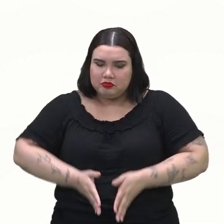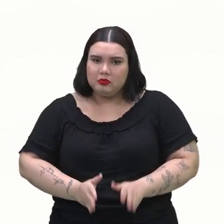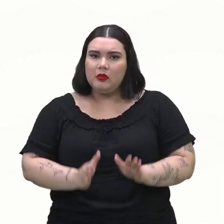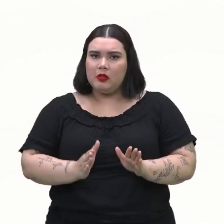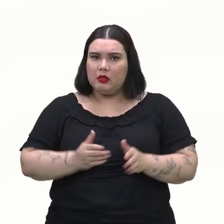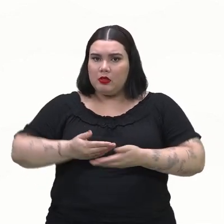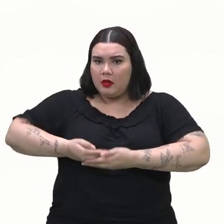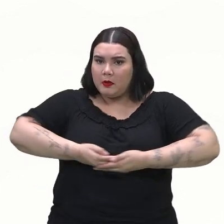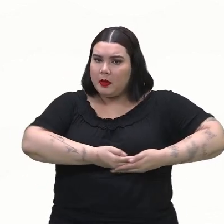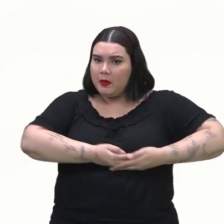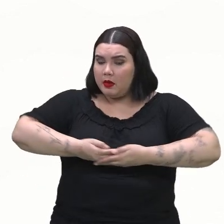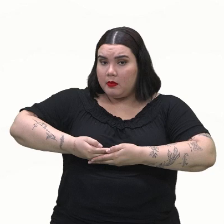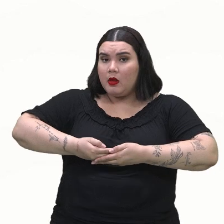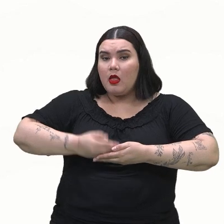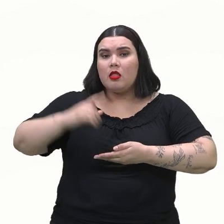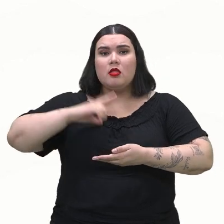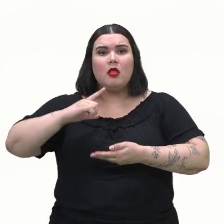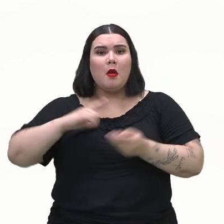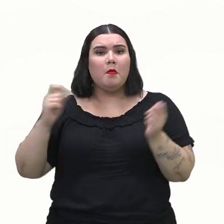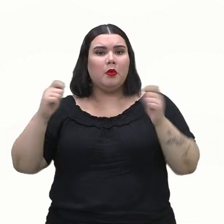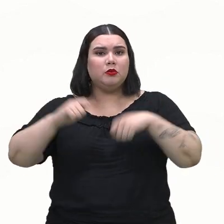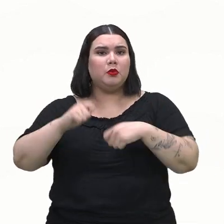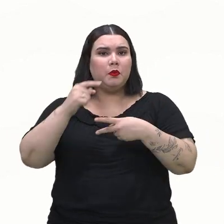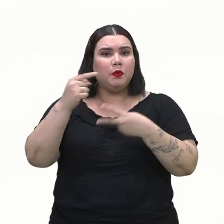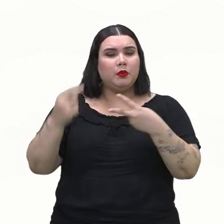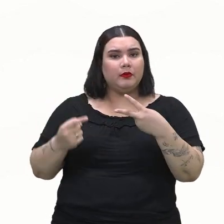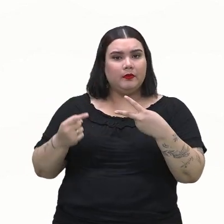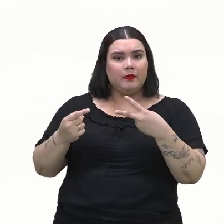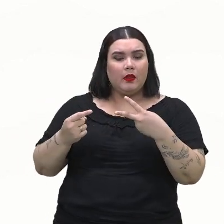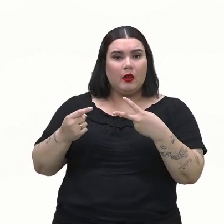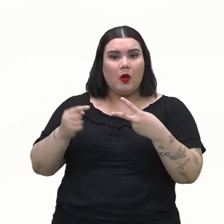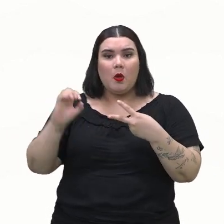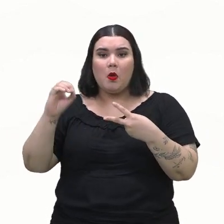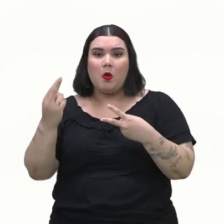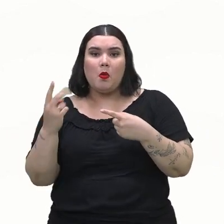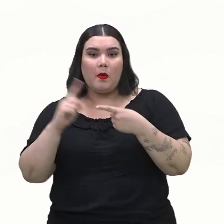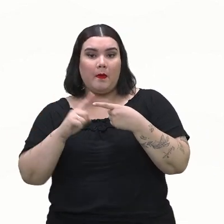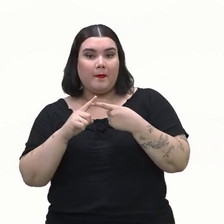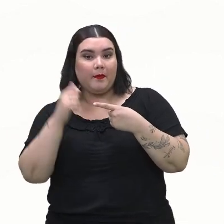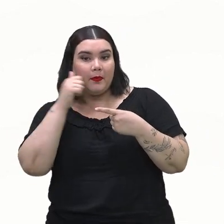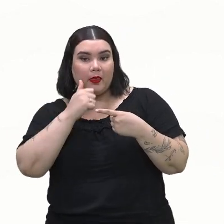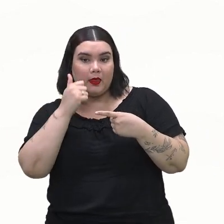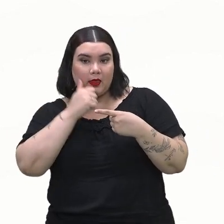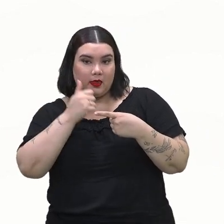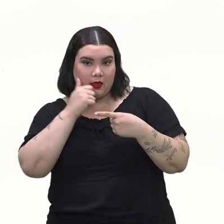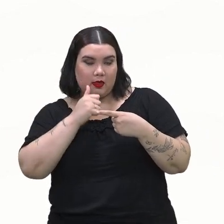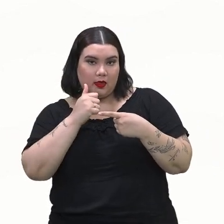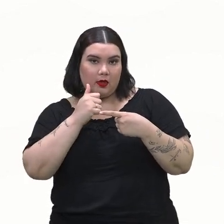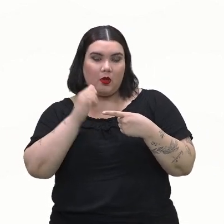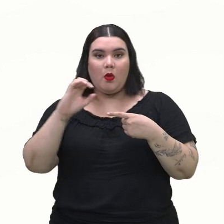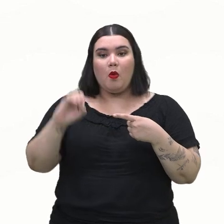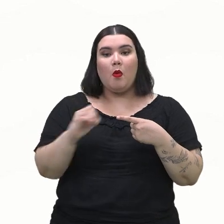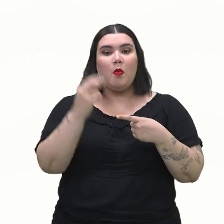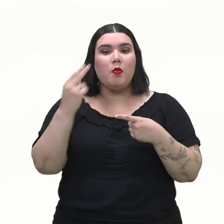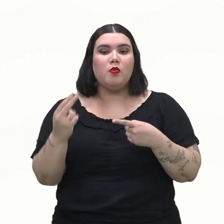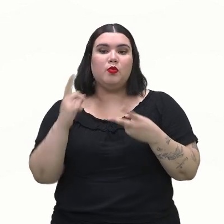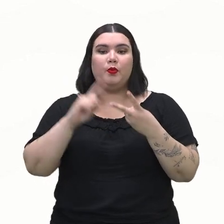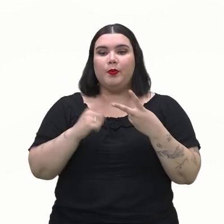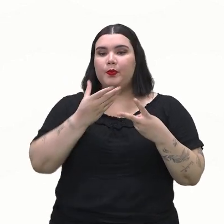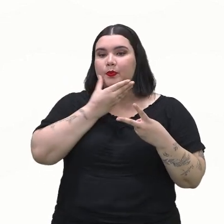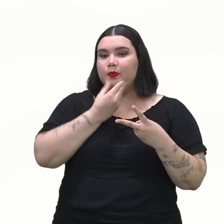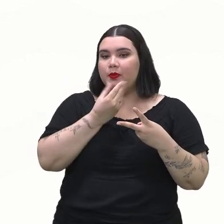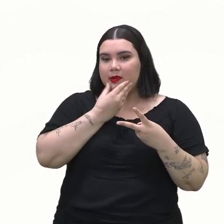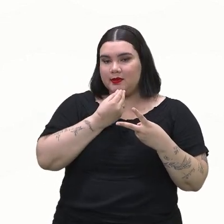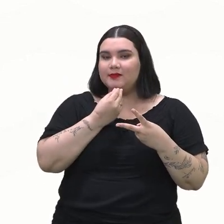nós temos duas possibilidades também. Ou vai ser uma menina, vou chamar aqui de MA, ou vai ser